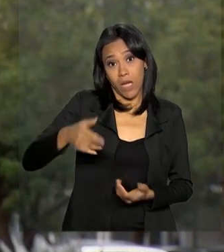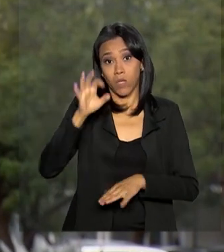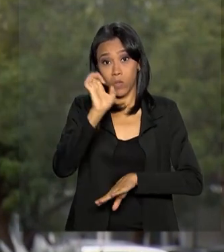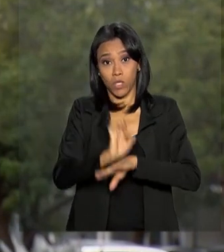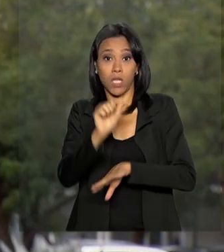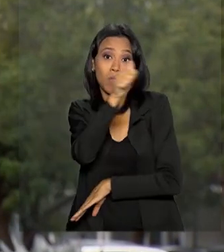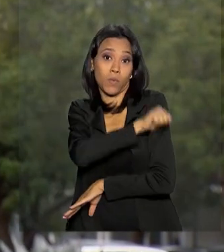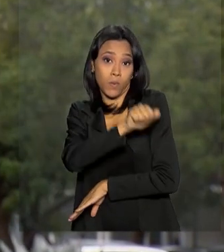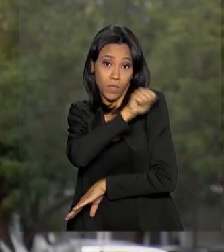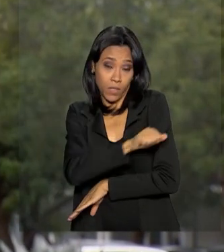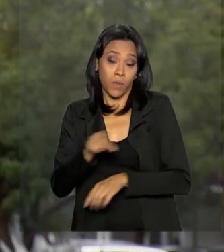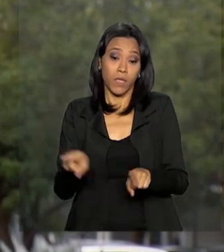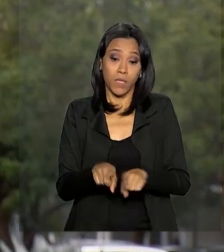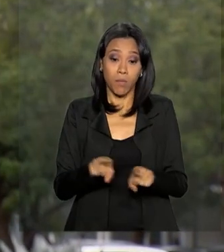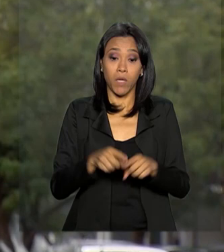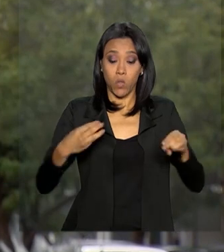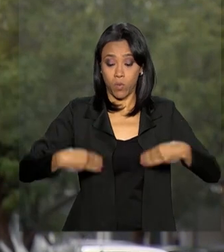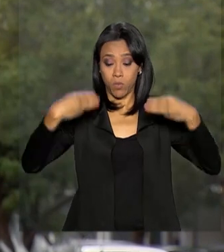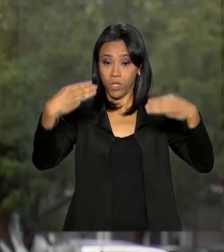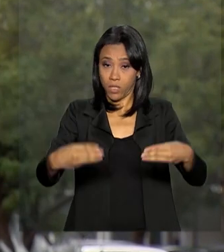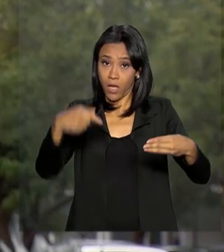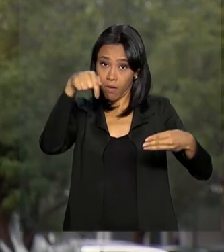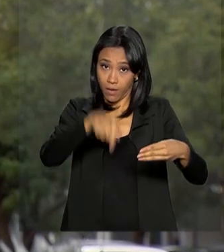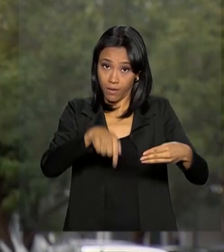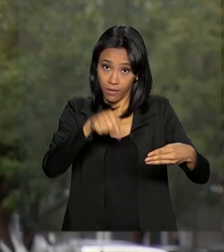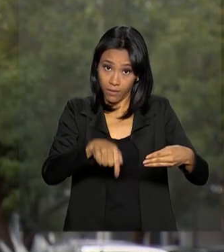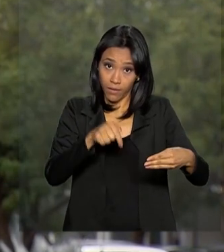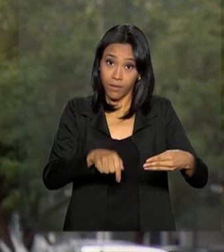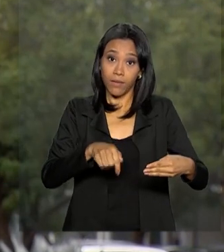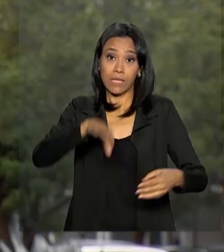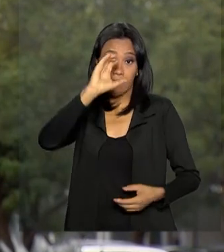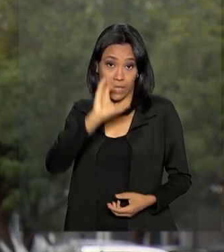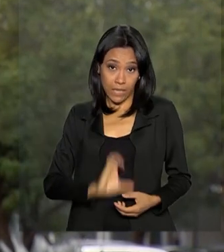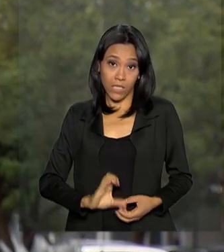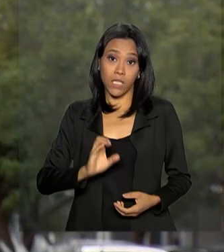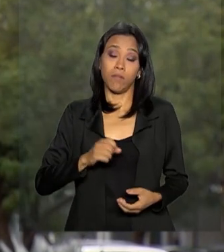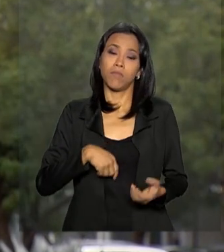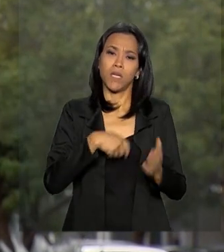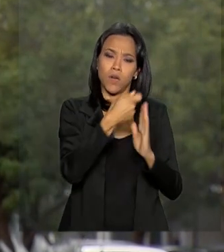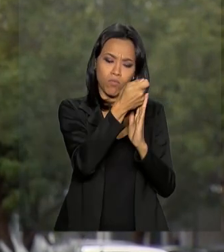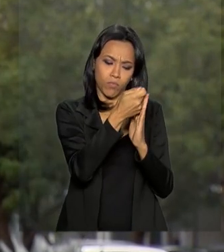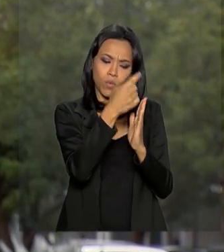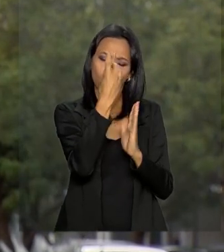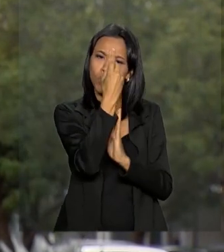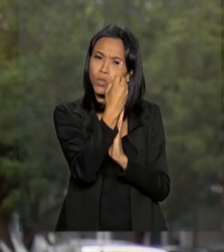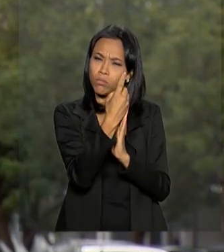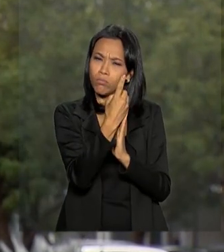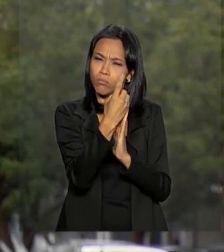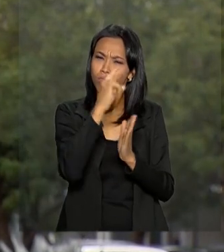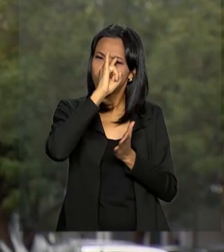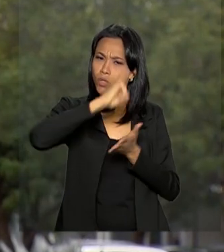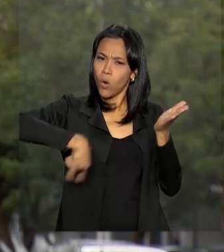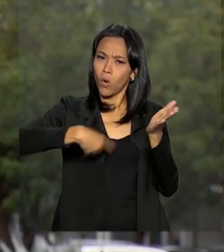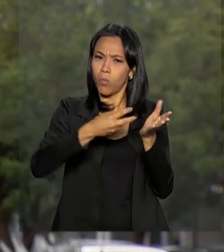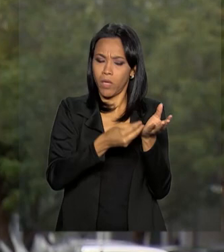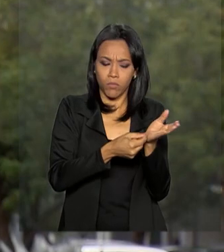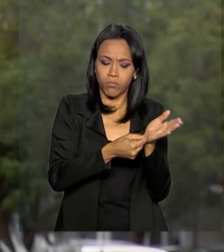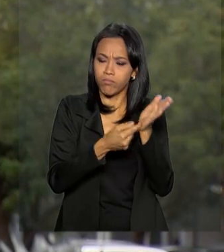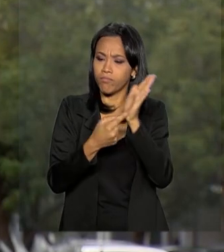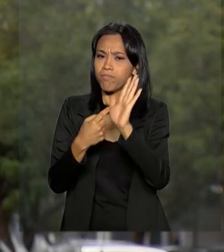Ministério da Cidadania, aqui em Brasília, divulgou agora pela manhã uma nota de pesar em que diz que o Brasil amanheceu